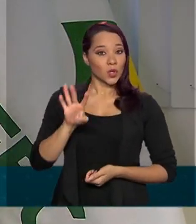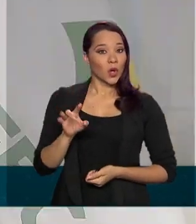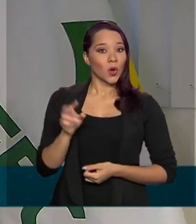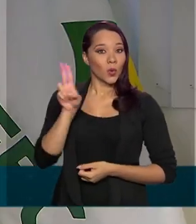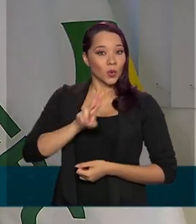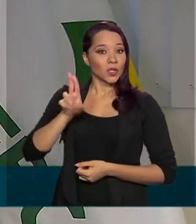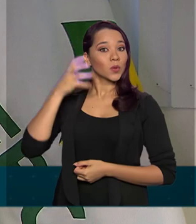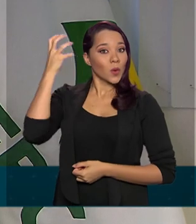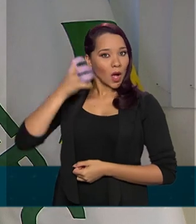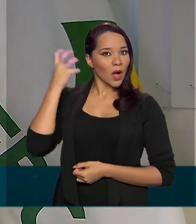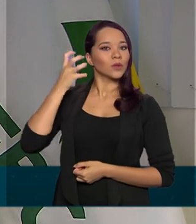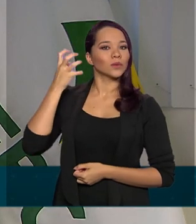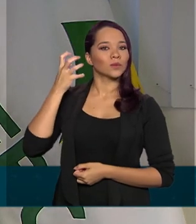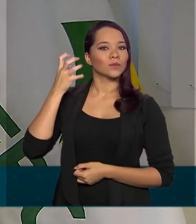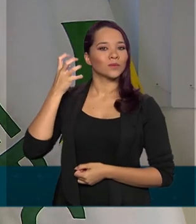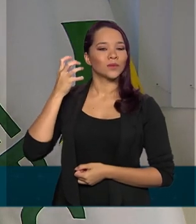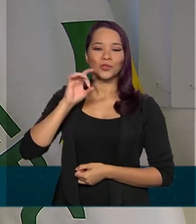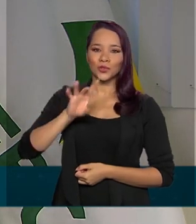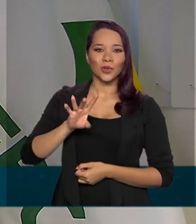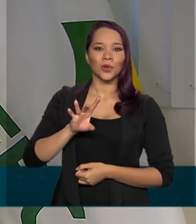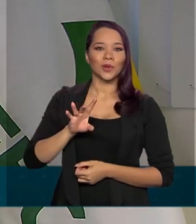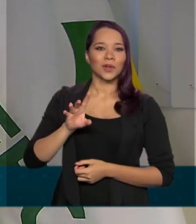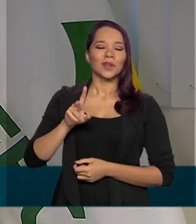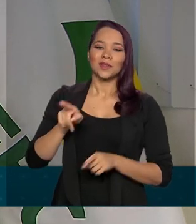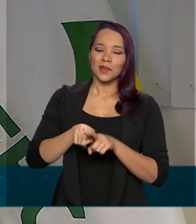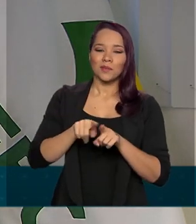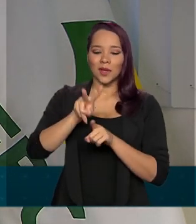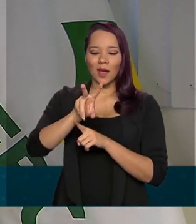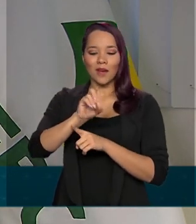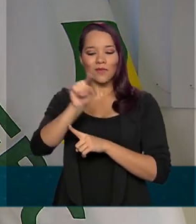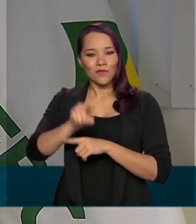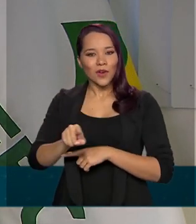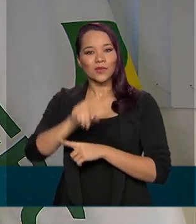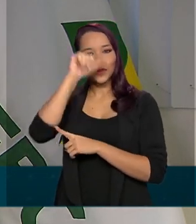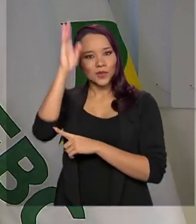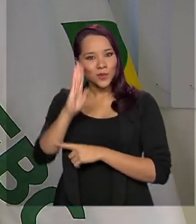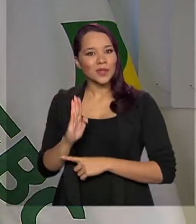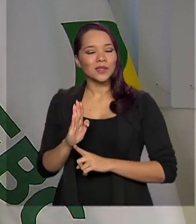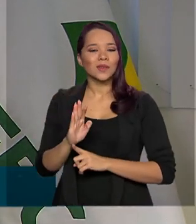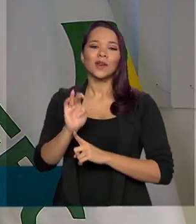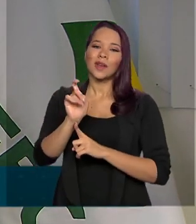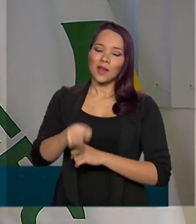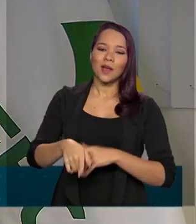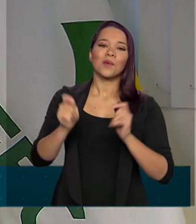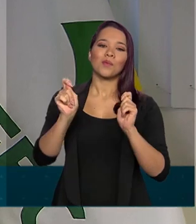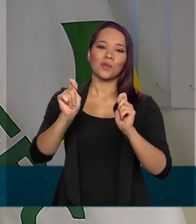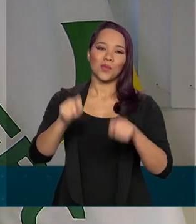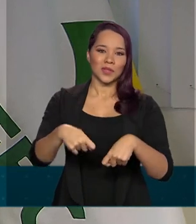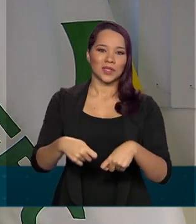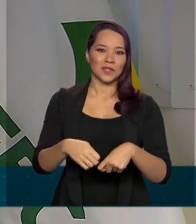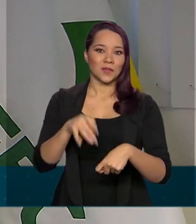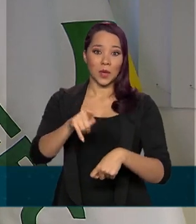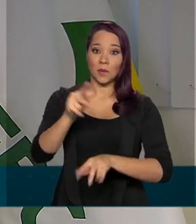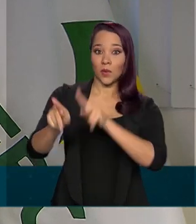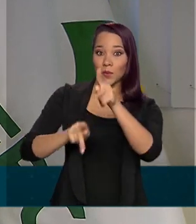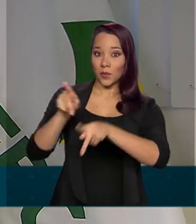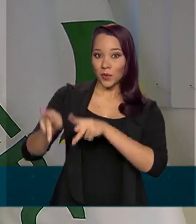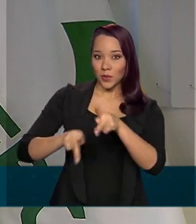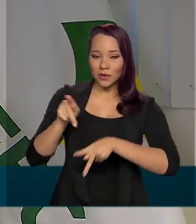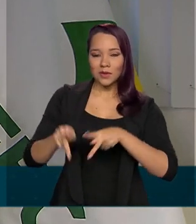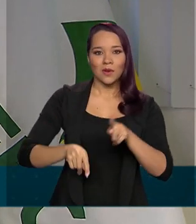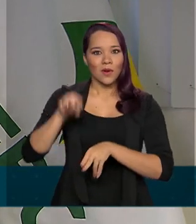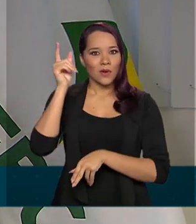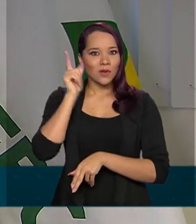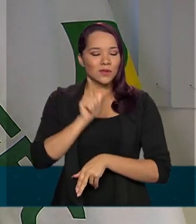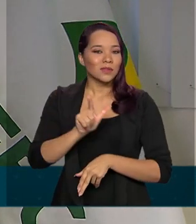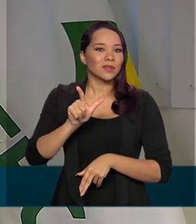como esse, o rádio, e a Voz do Brasil, é possível que essa população tenha